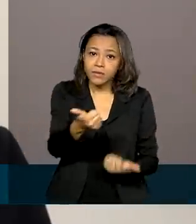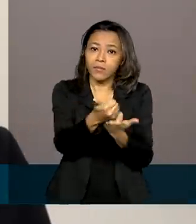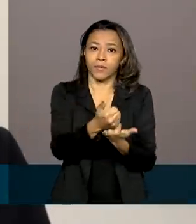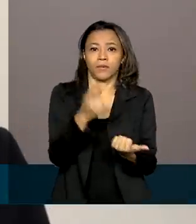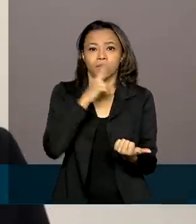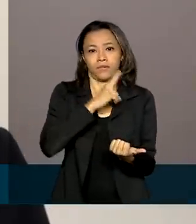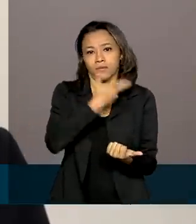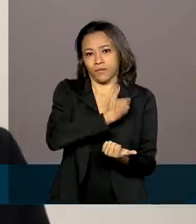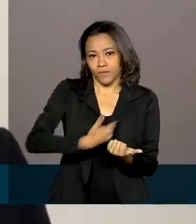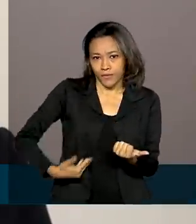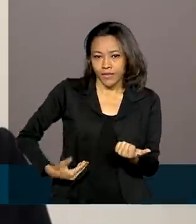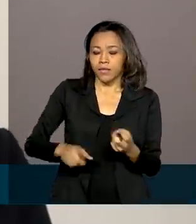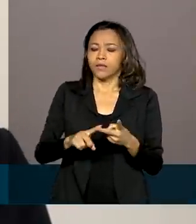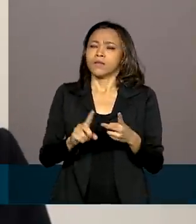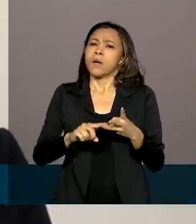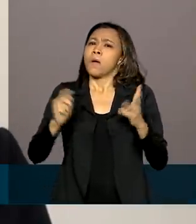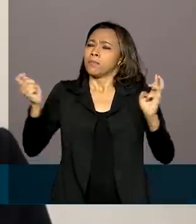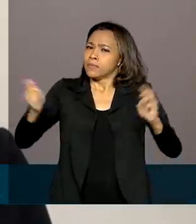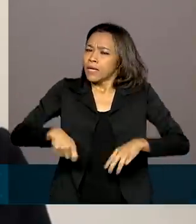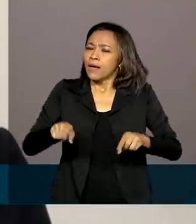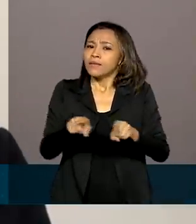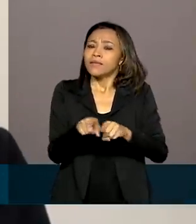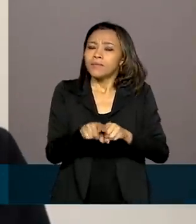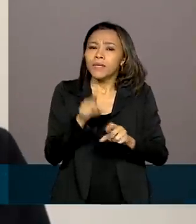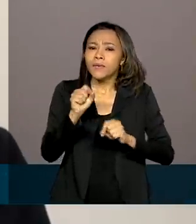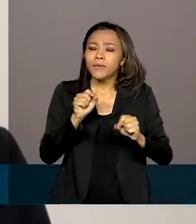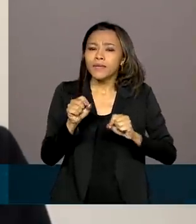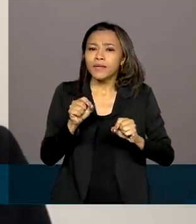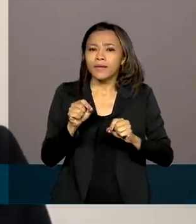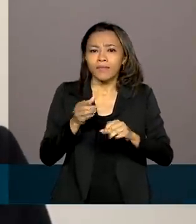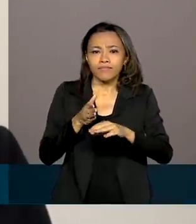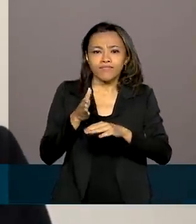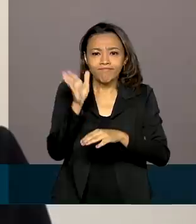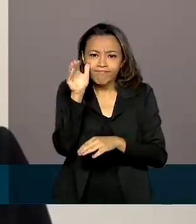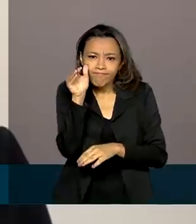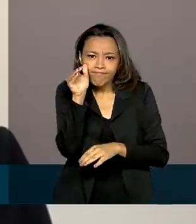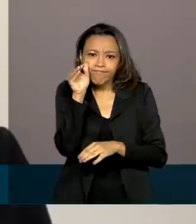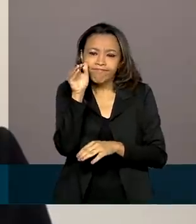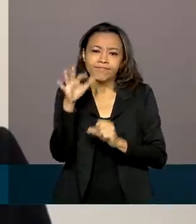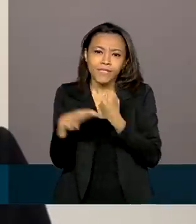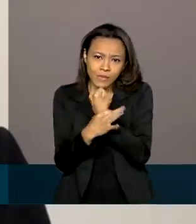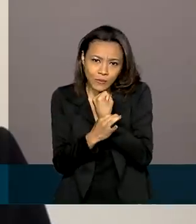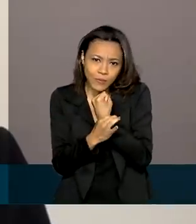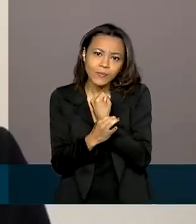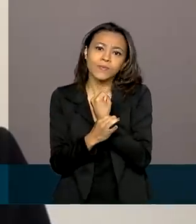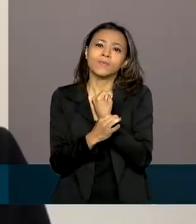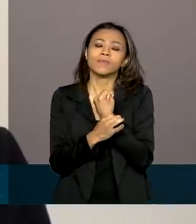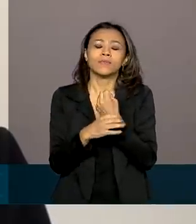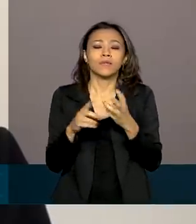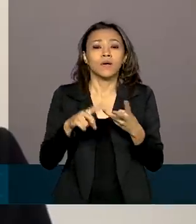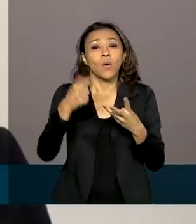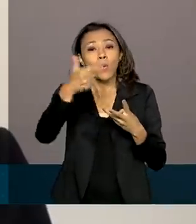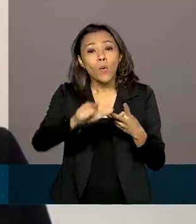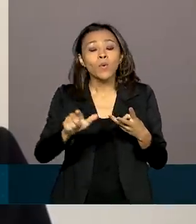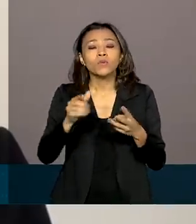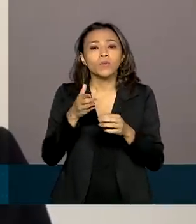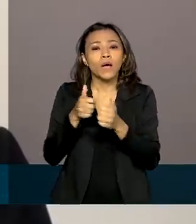fazer recurso, abrir recurso de seguro-desemprego, acompanhar o abono,